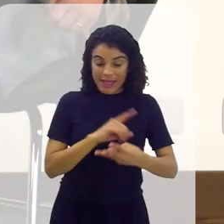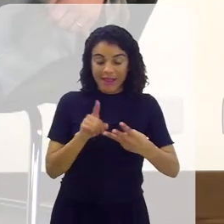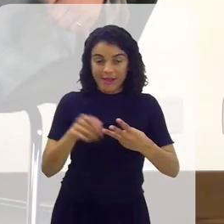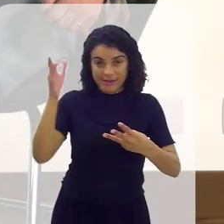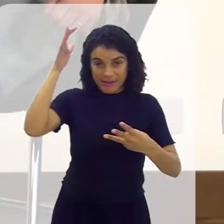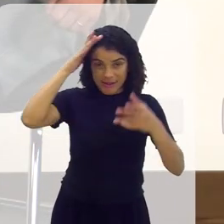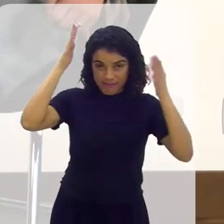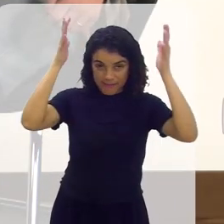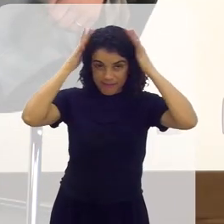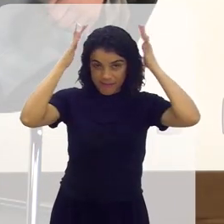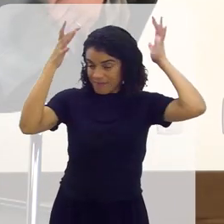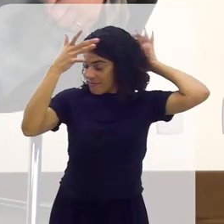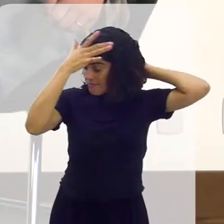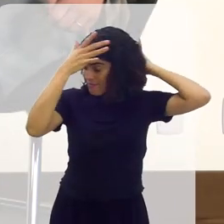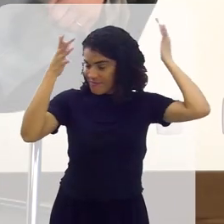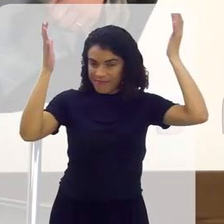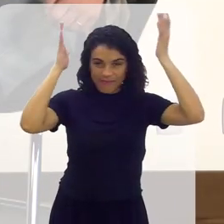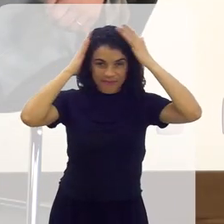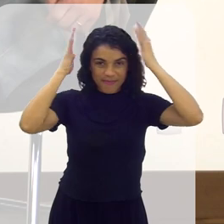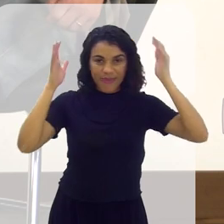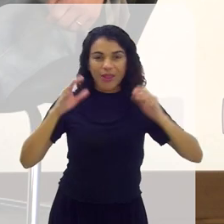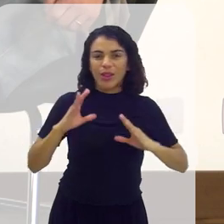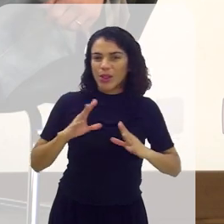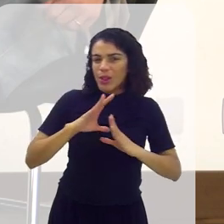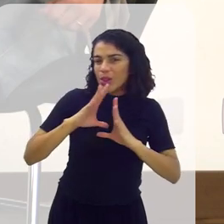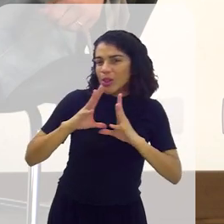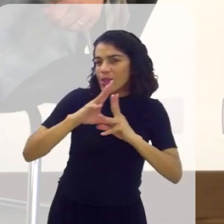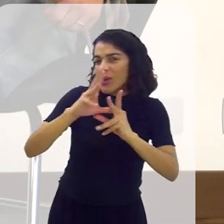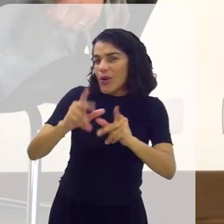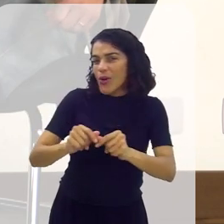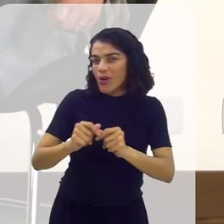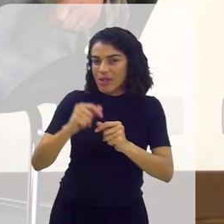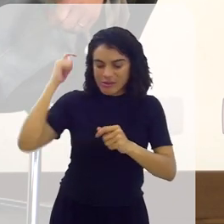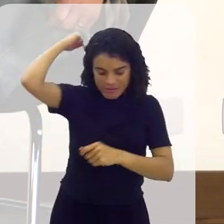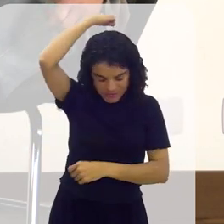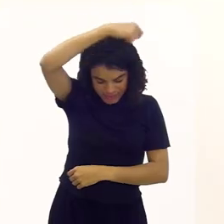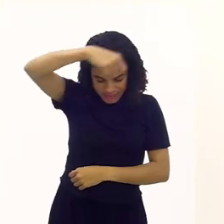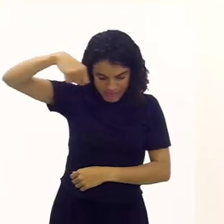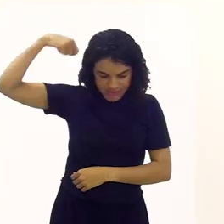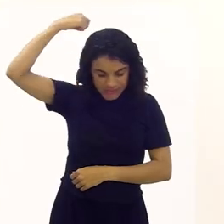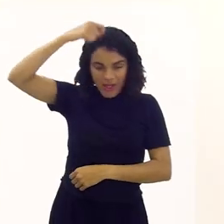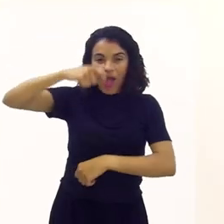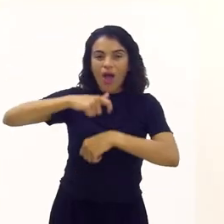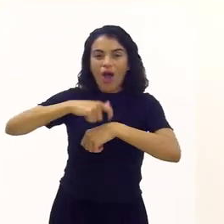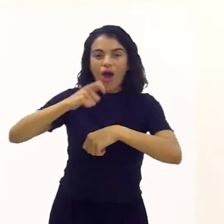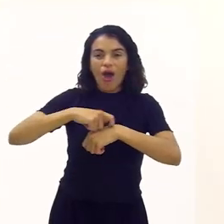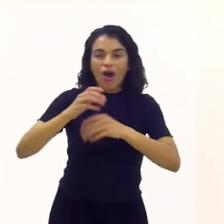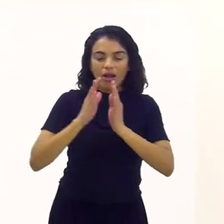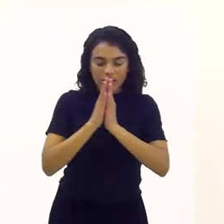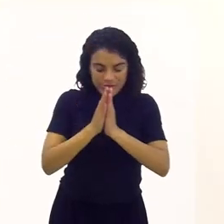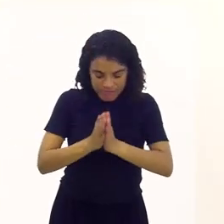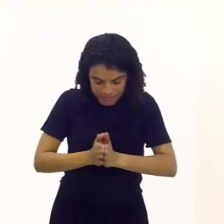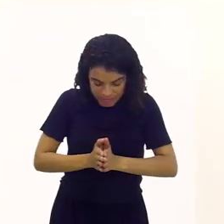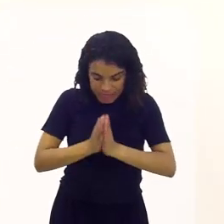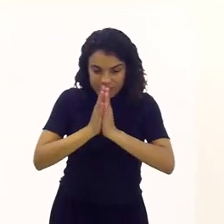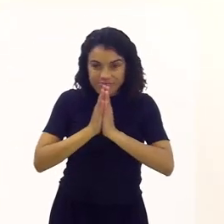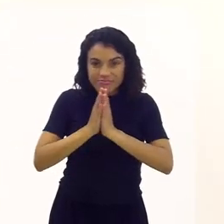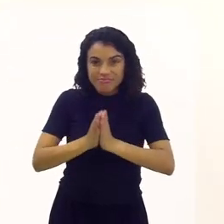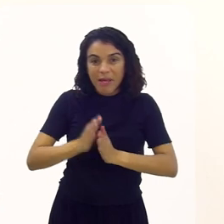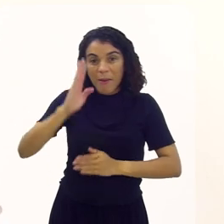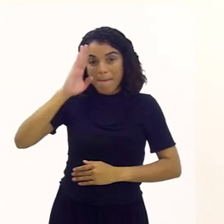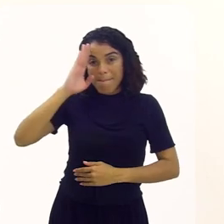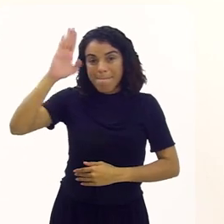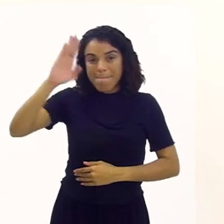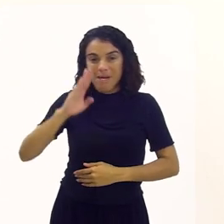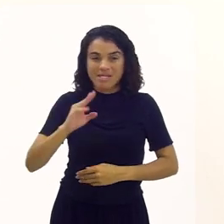é a cabeça. Todas as religiões cobrem a cabeça na hora dos seus rituais. Inclusive